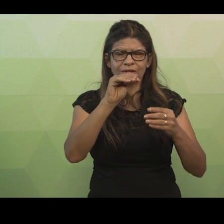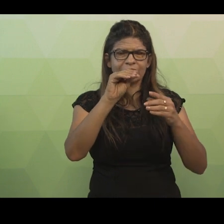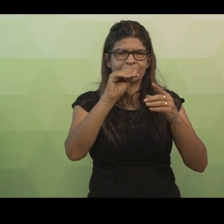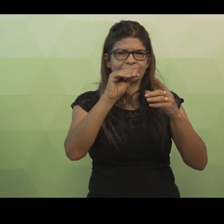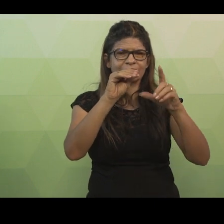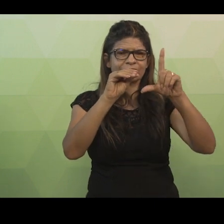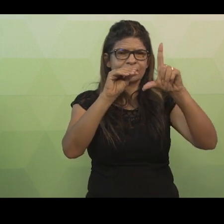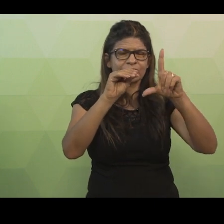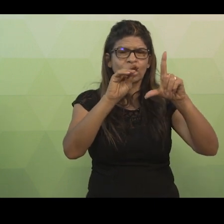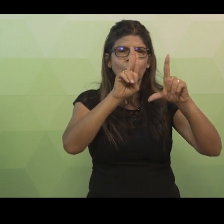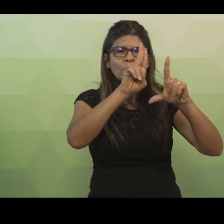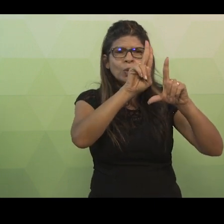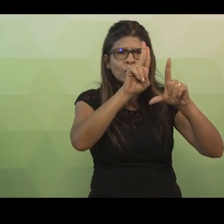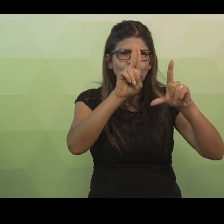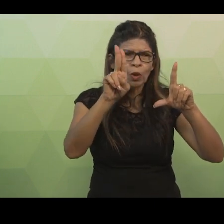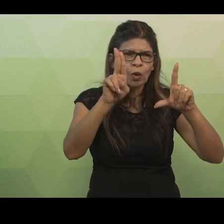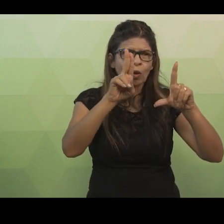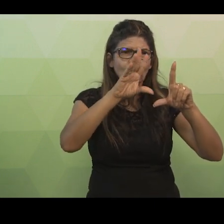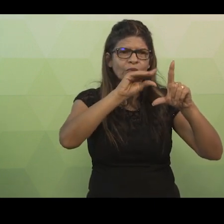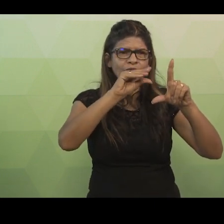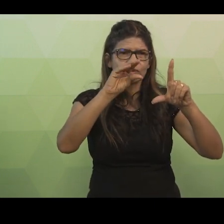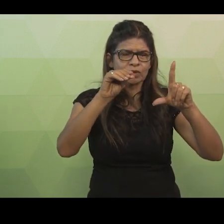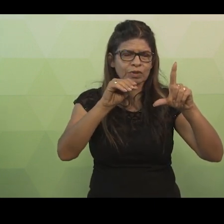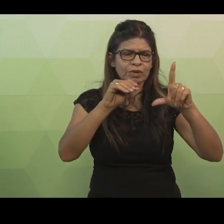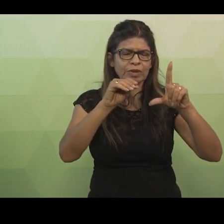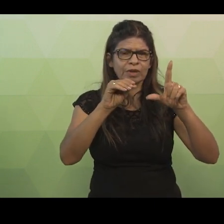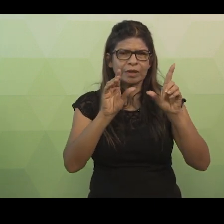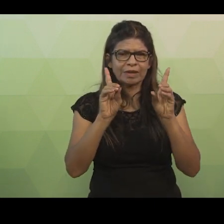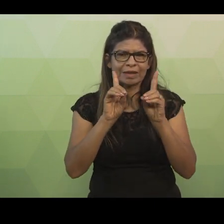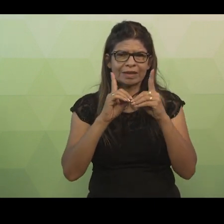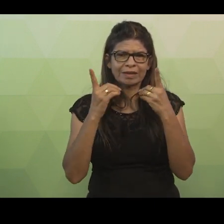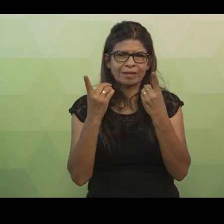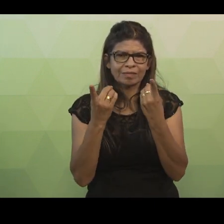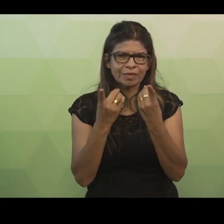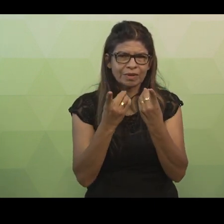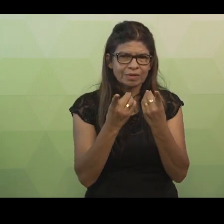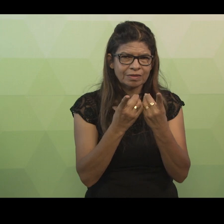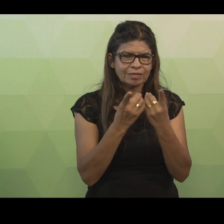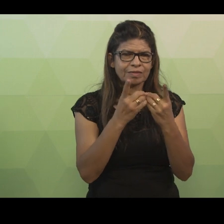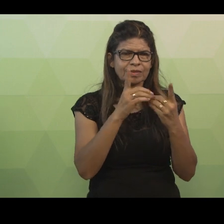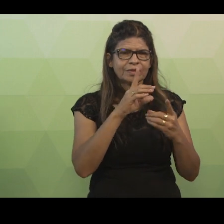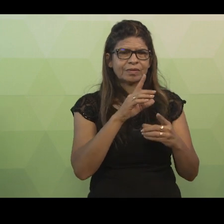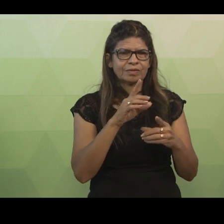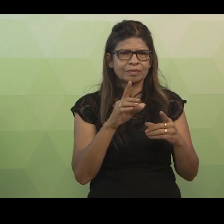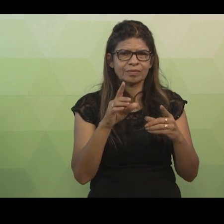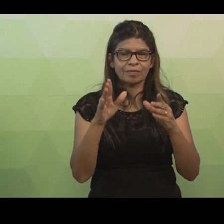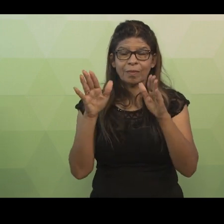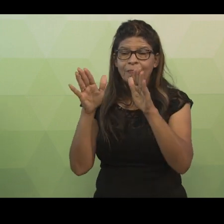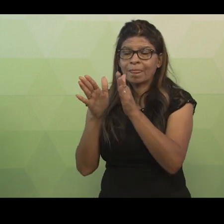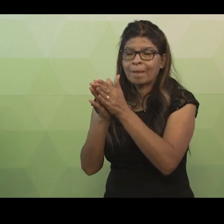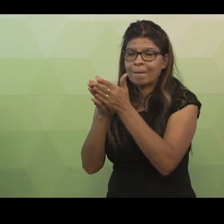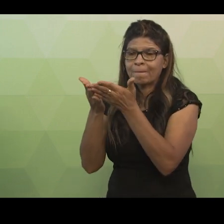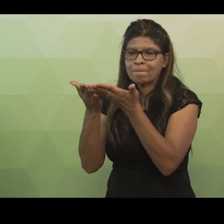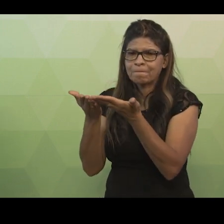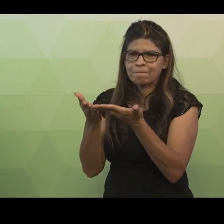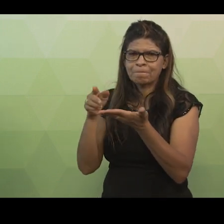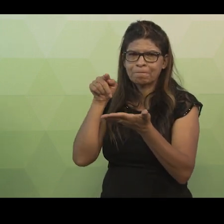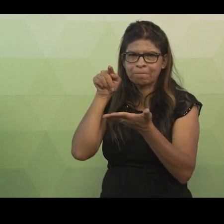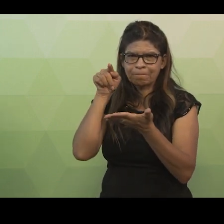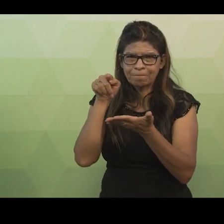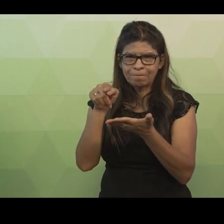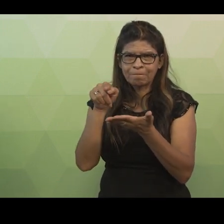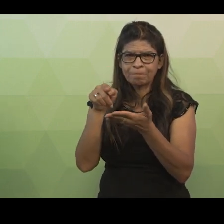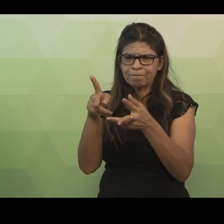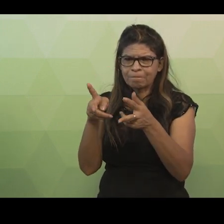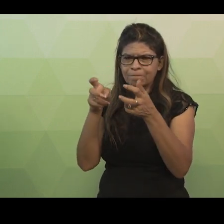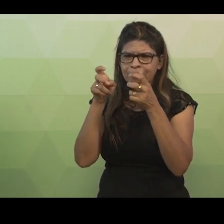nome do funcionário e o departamento ao qual ele pertence. Na classe livro, podemos identificar os